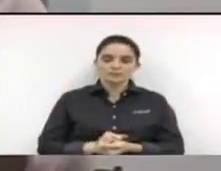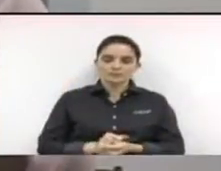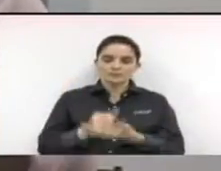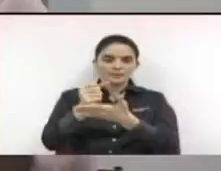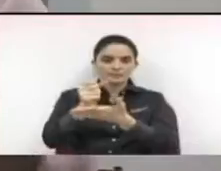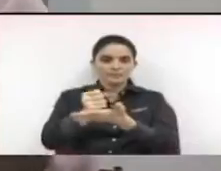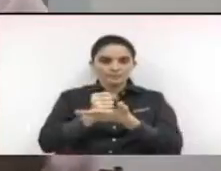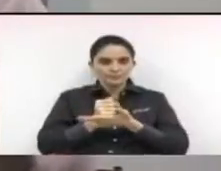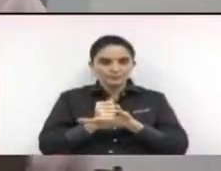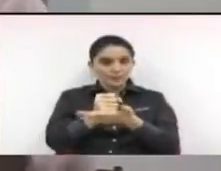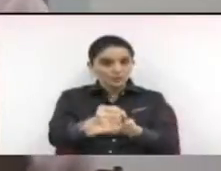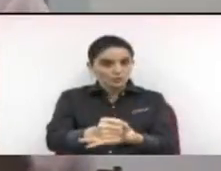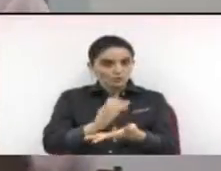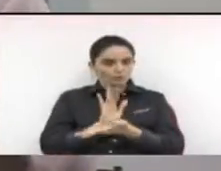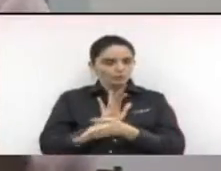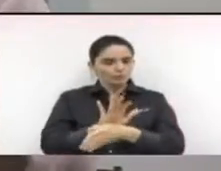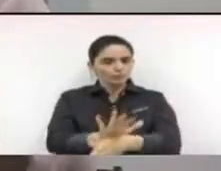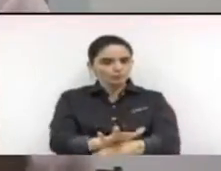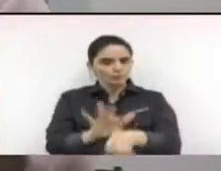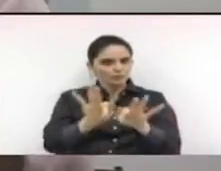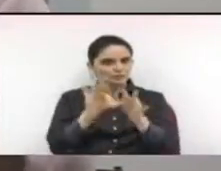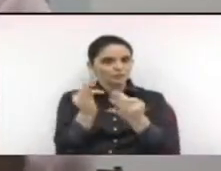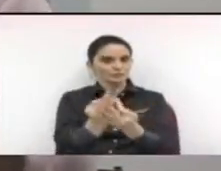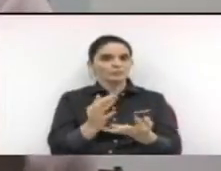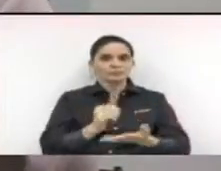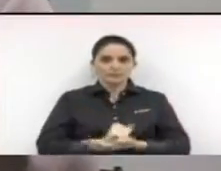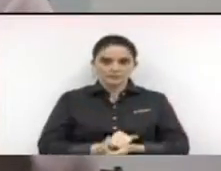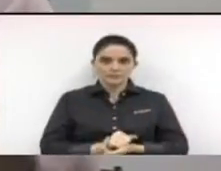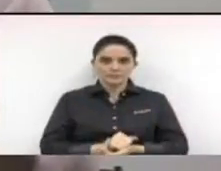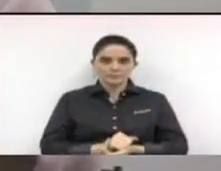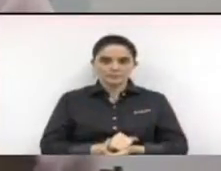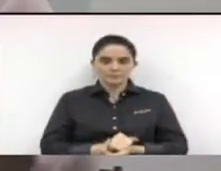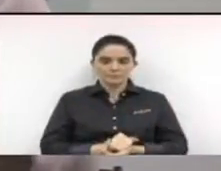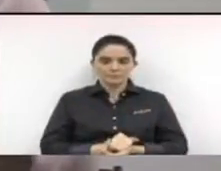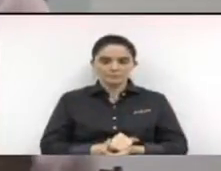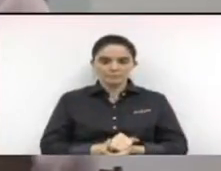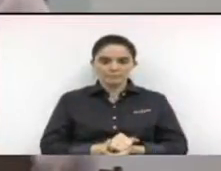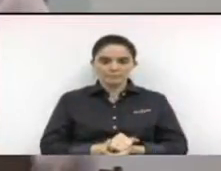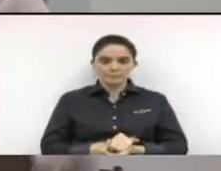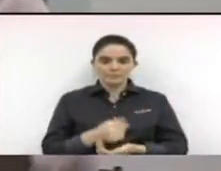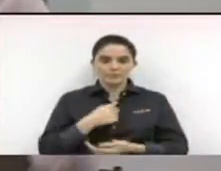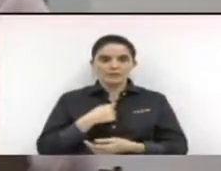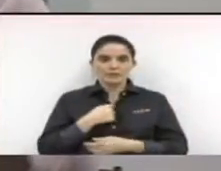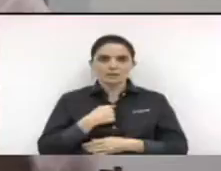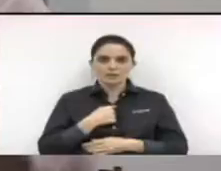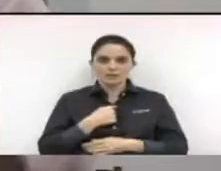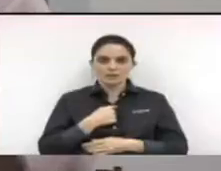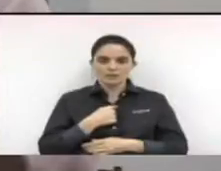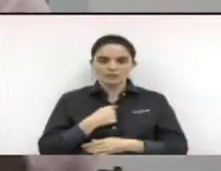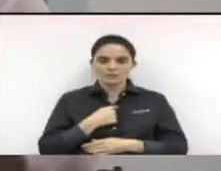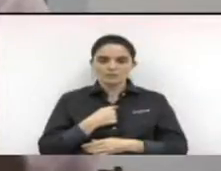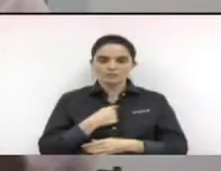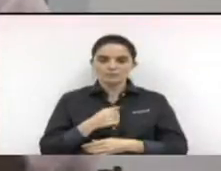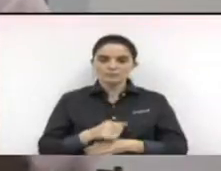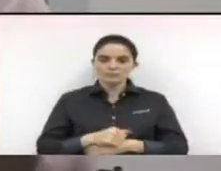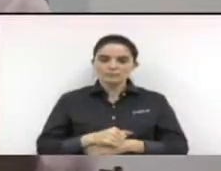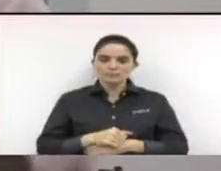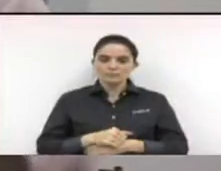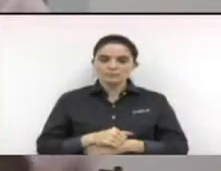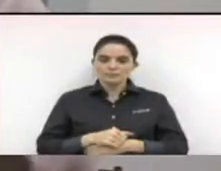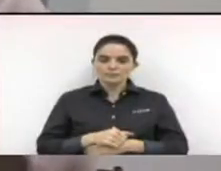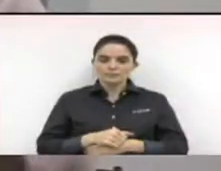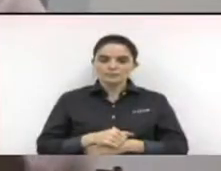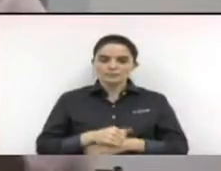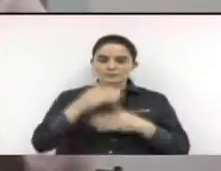crianças e seus filhos especiais então apenas assim um gesto de gratidão um reconhecimento desta casa a essa